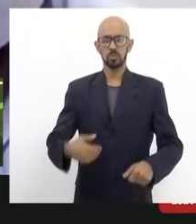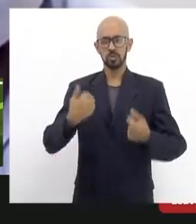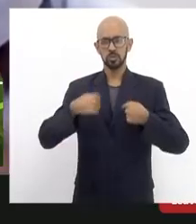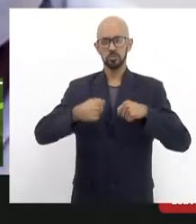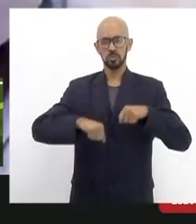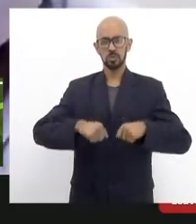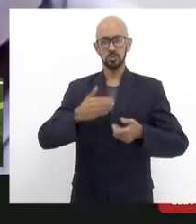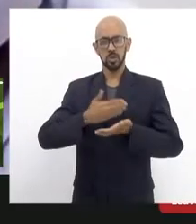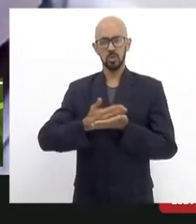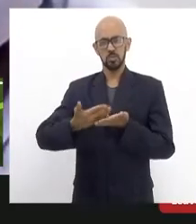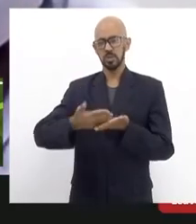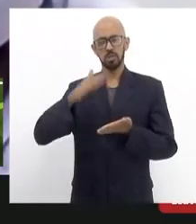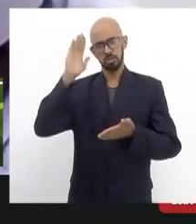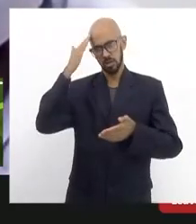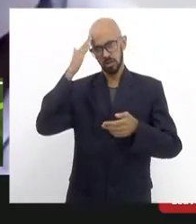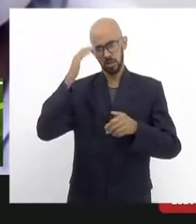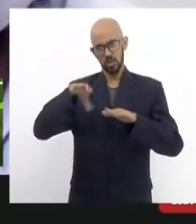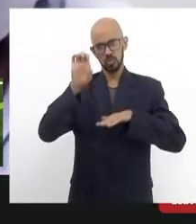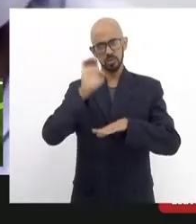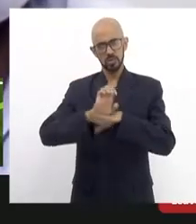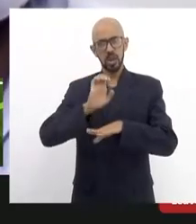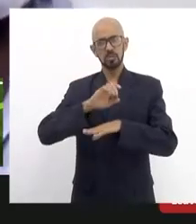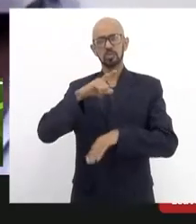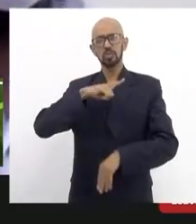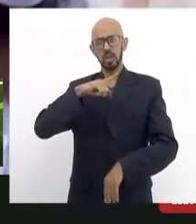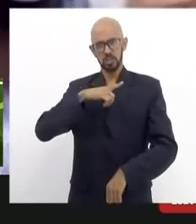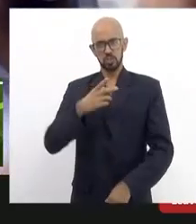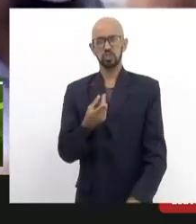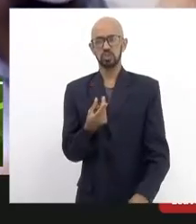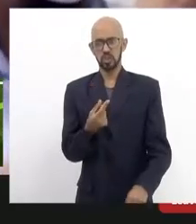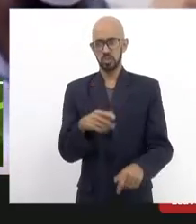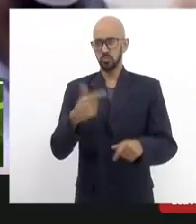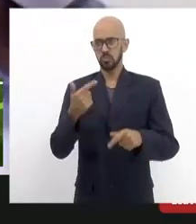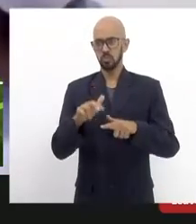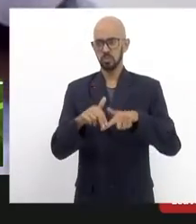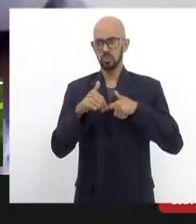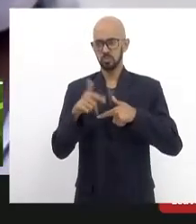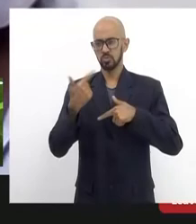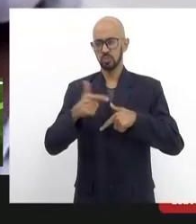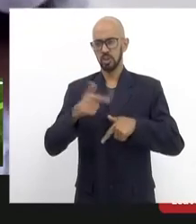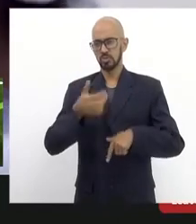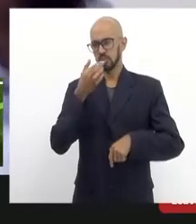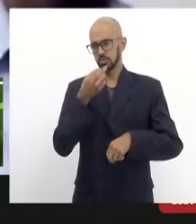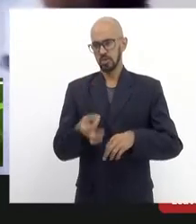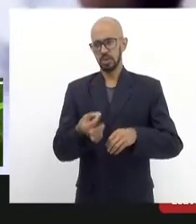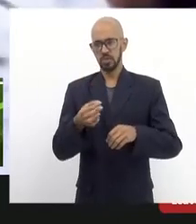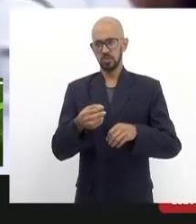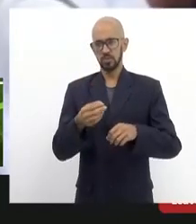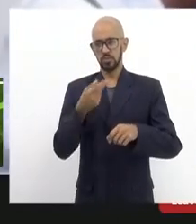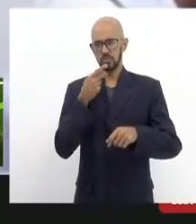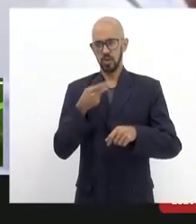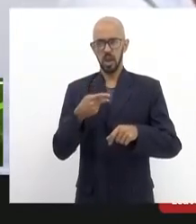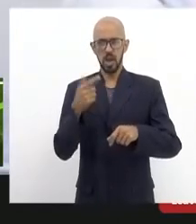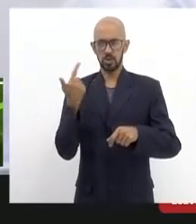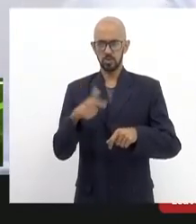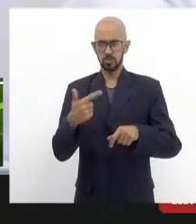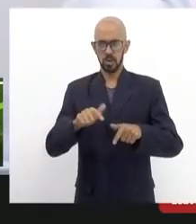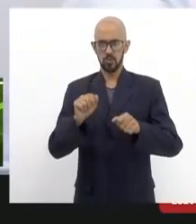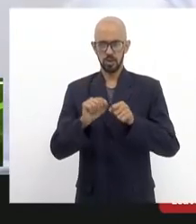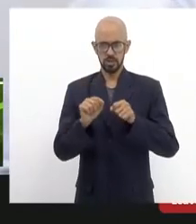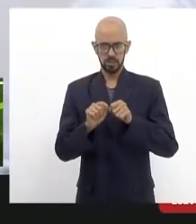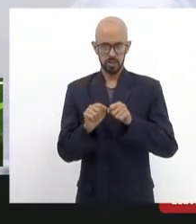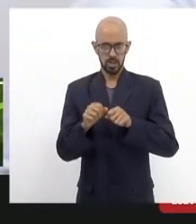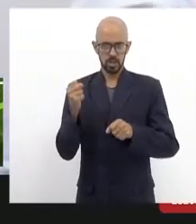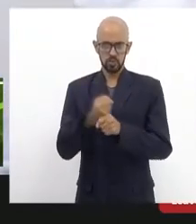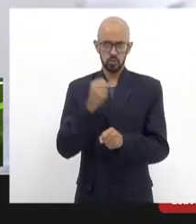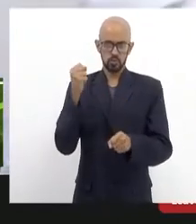dizer o dinheiro o Estado tem dinheiro então não tem justificativo de dizer que não está fazendo exatamente as obras que são